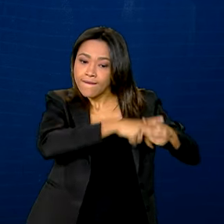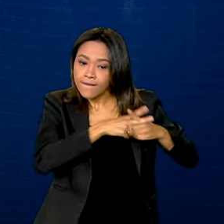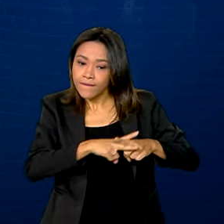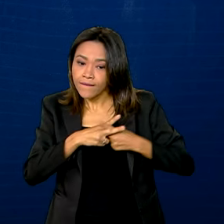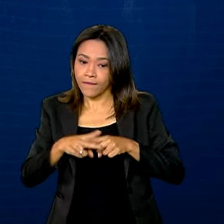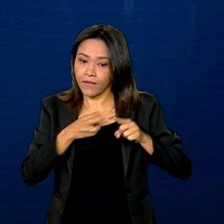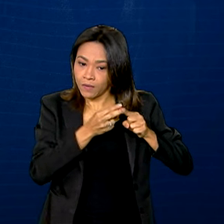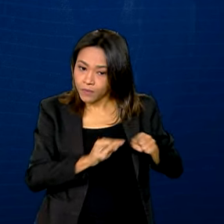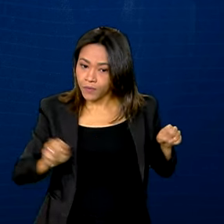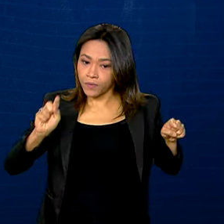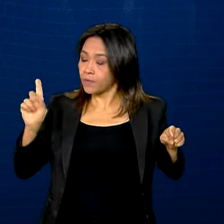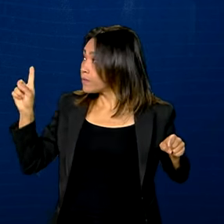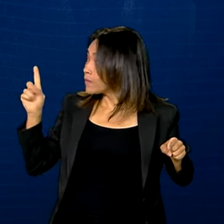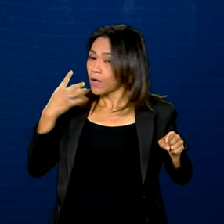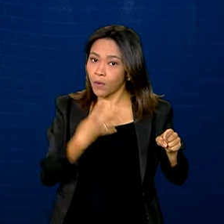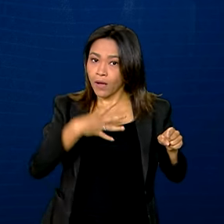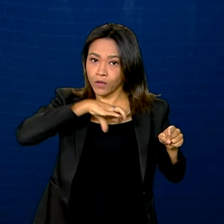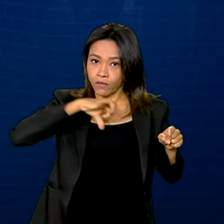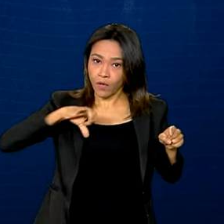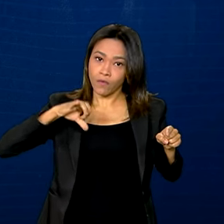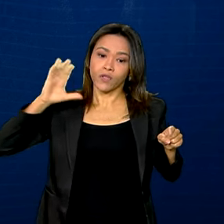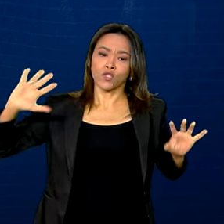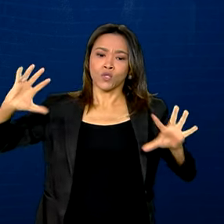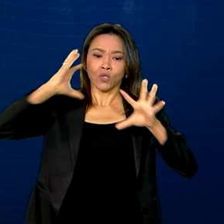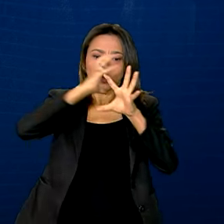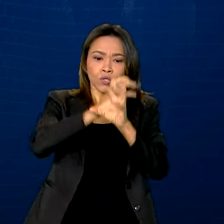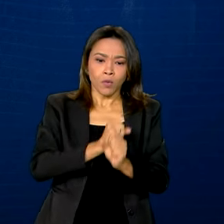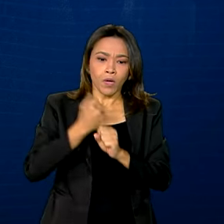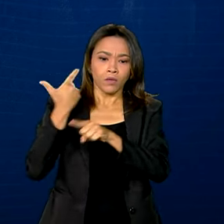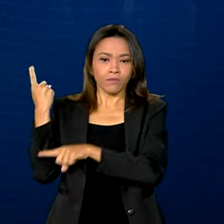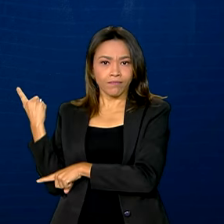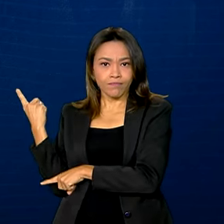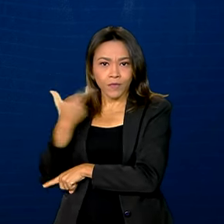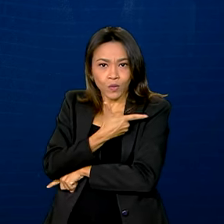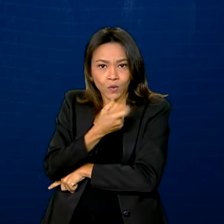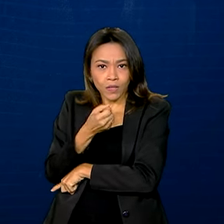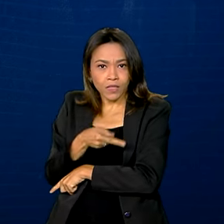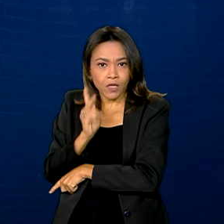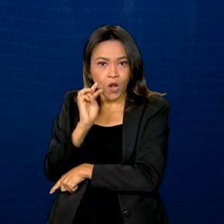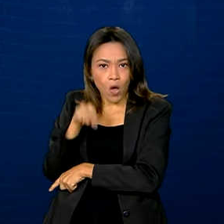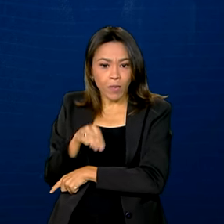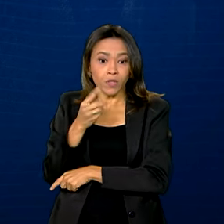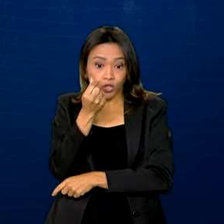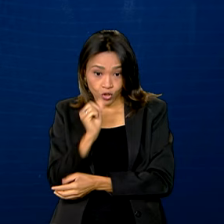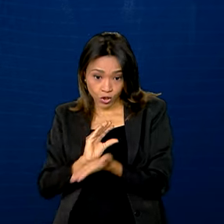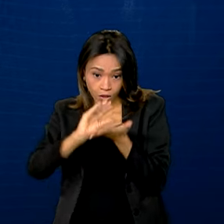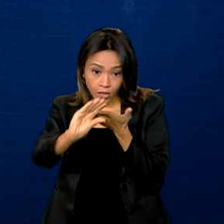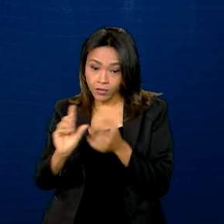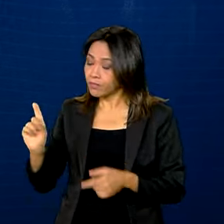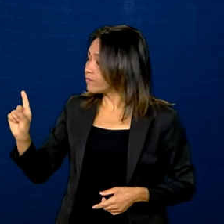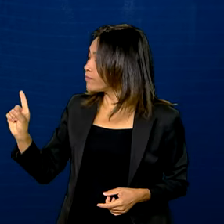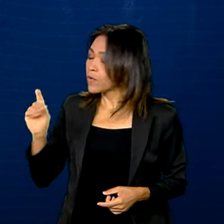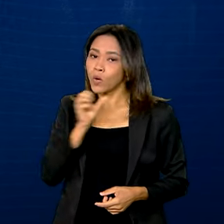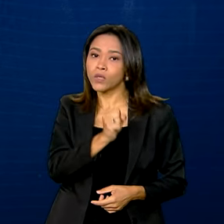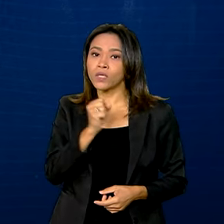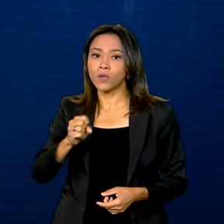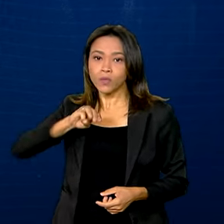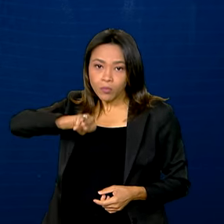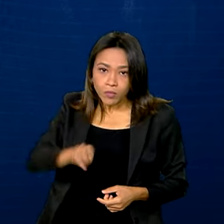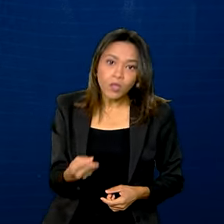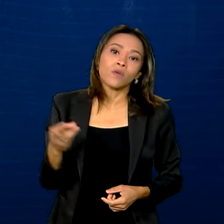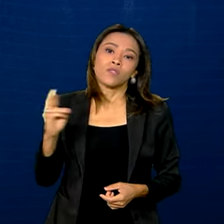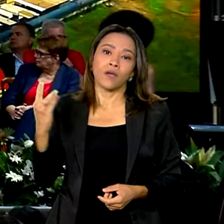-499. Ao todo, serão 200 quilômetros reformados e um investimento de 88 milhões